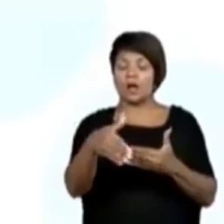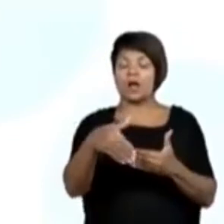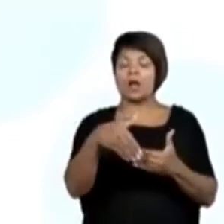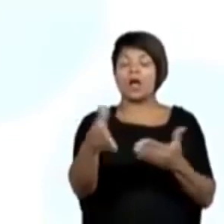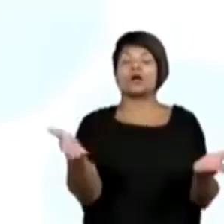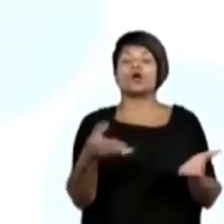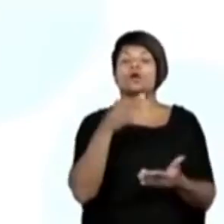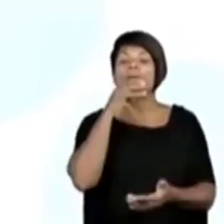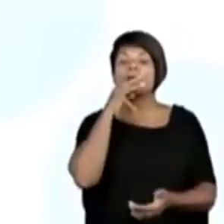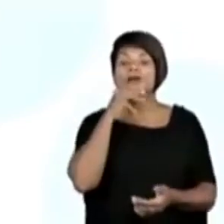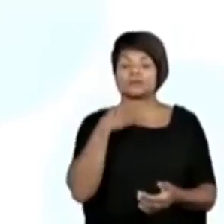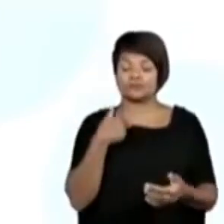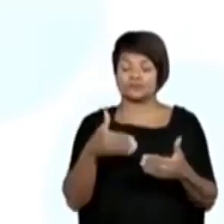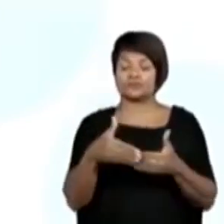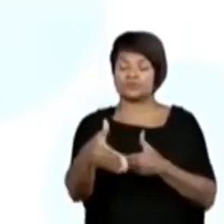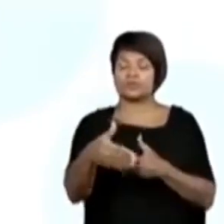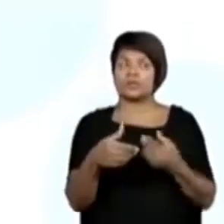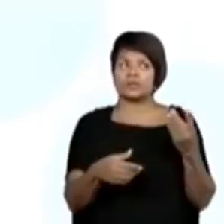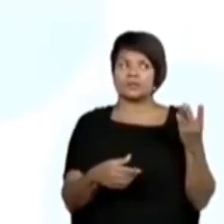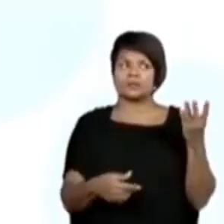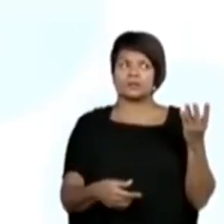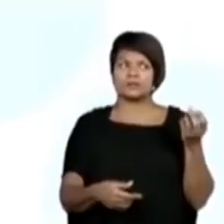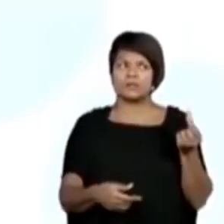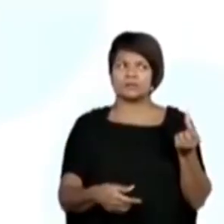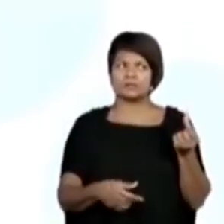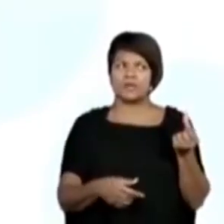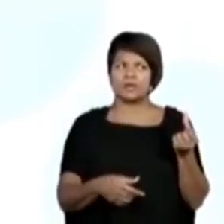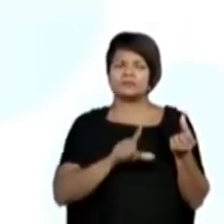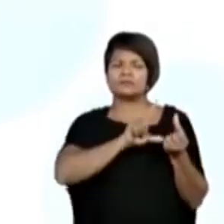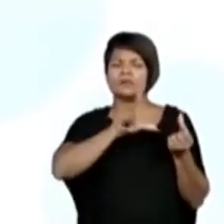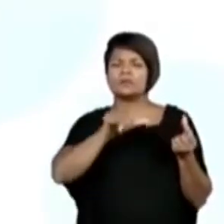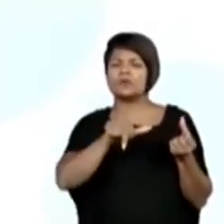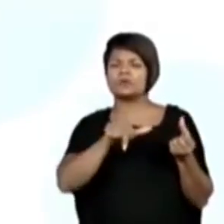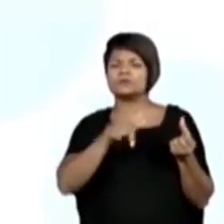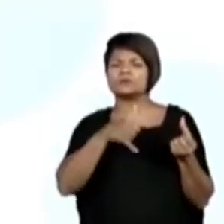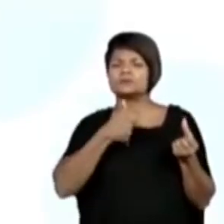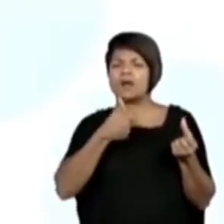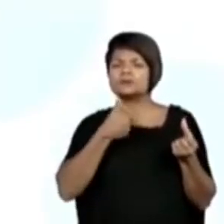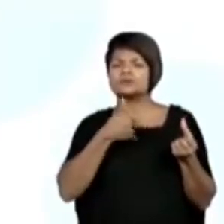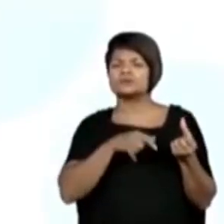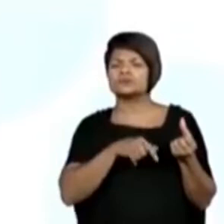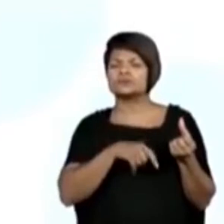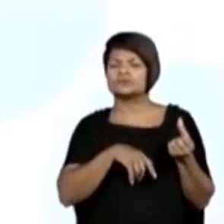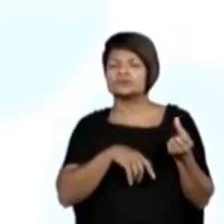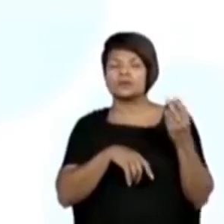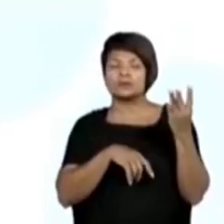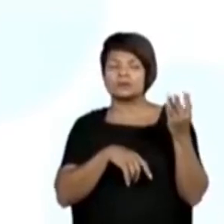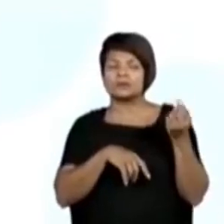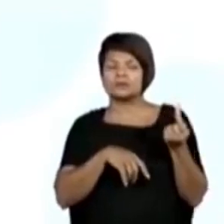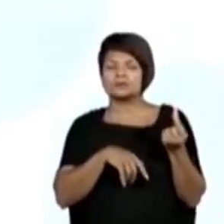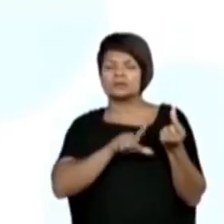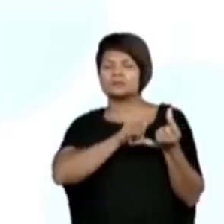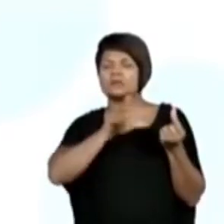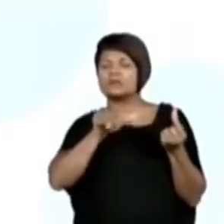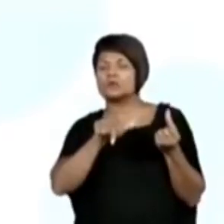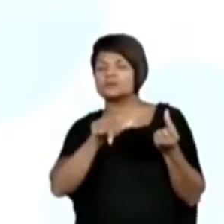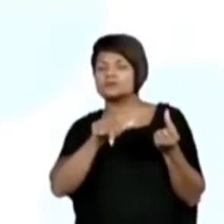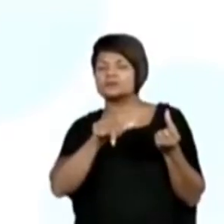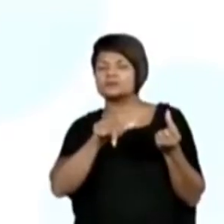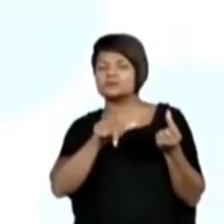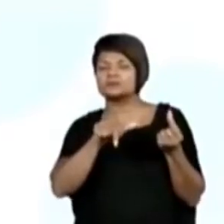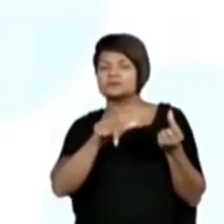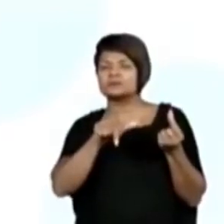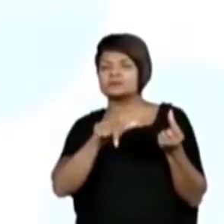completar, galera? Se eu tenho 36 anos, quantos anos eu vou fazer? E aí, pessoal? Que número vem depois do